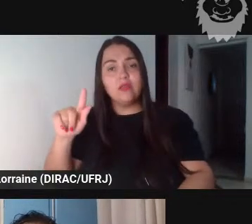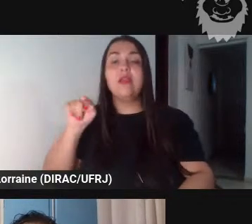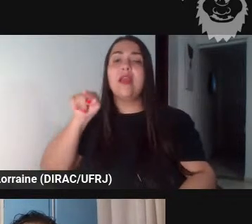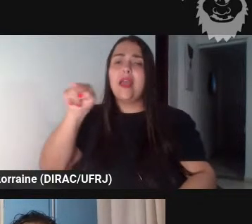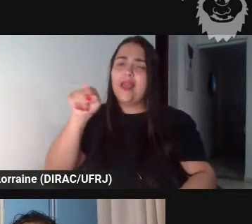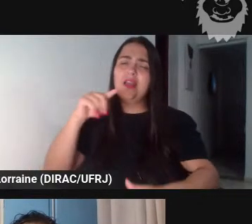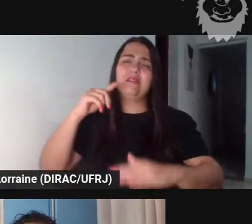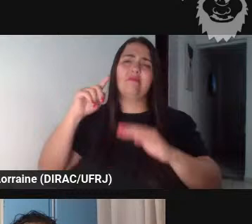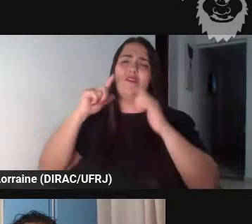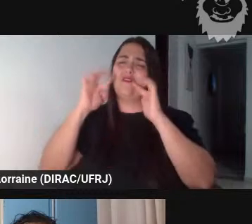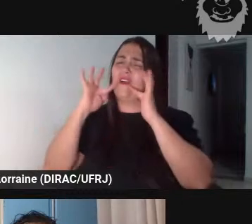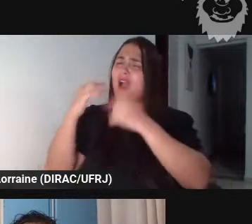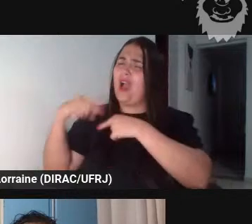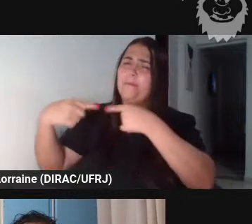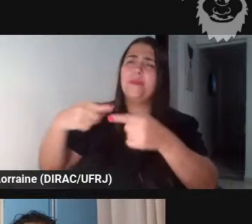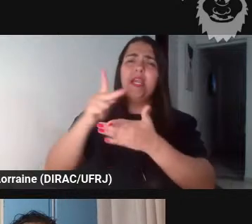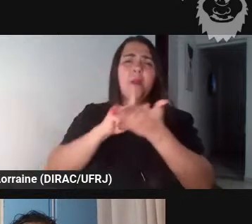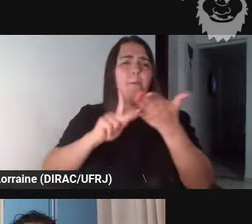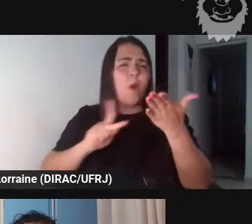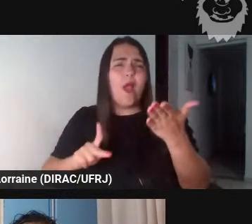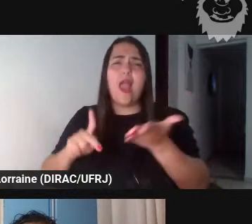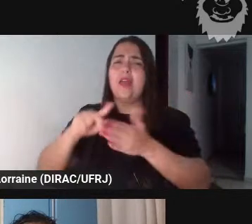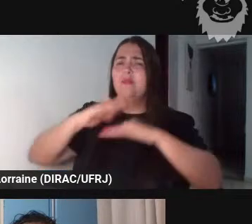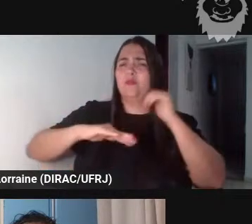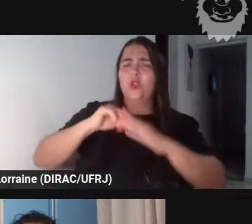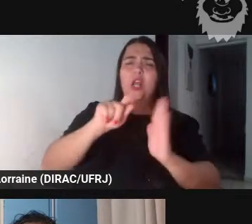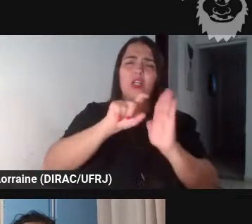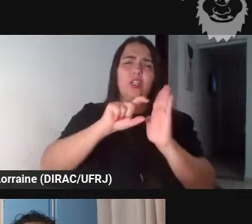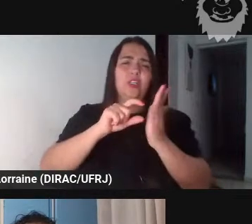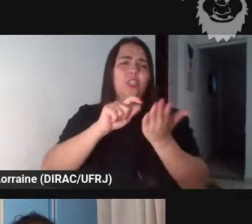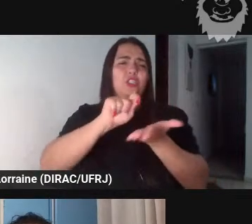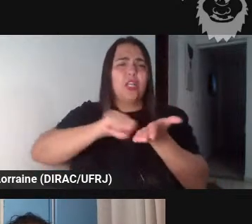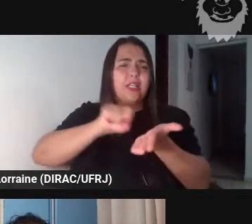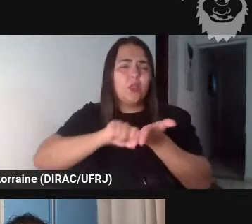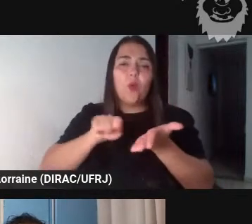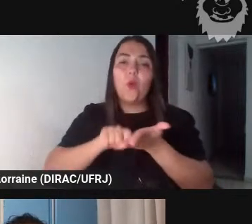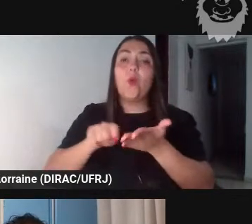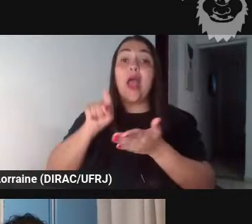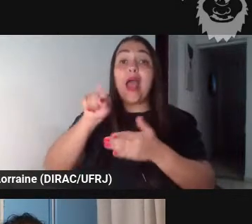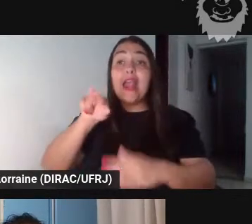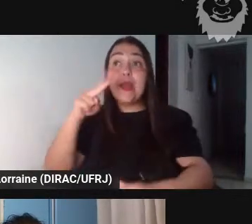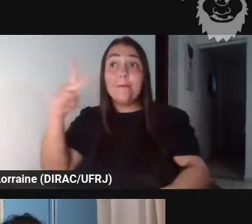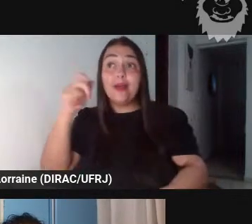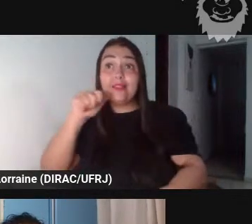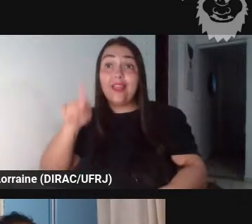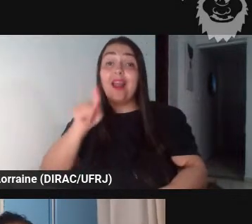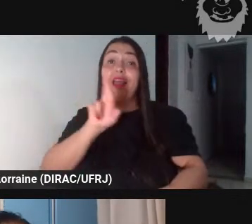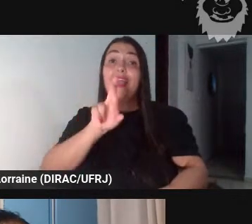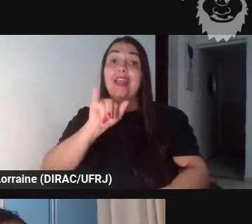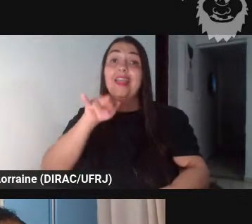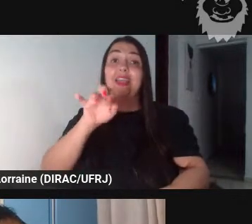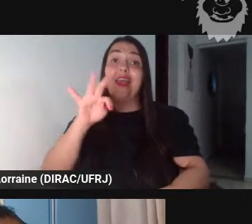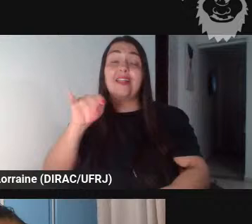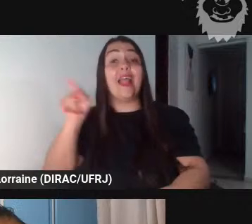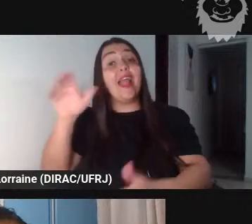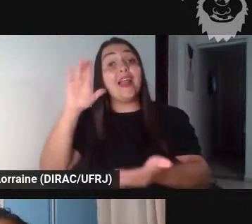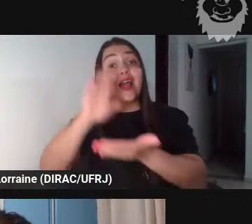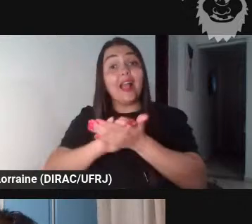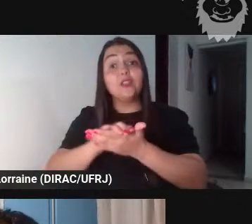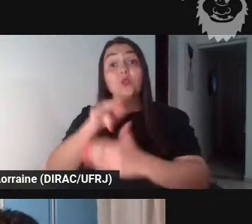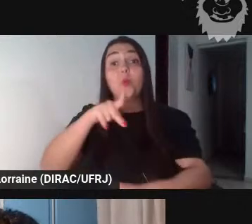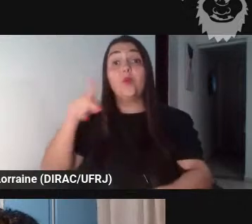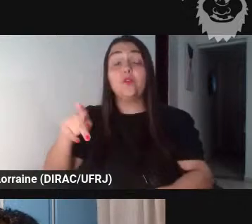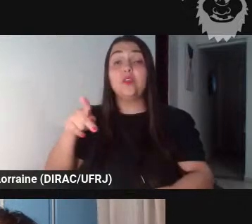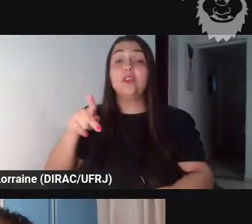escritores poetas como você mencionou irmã de Henriqueta Lisboa foi casada com um professor de latim da